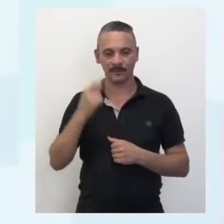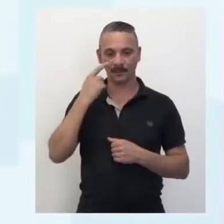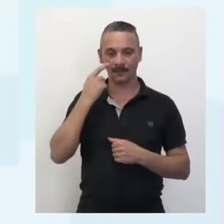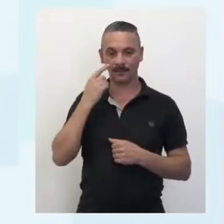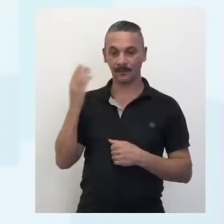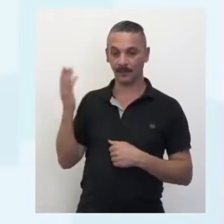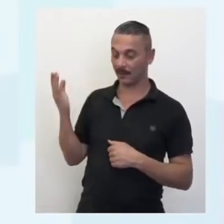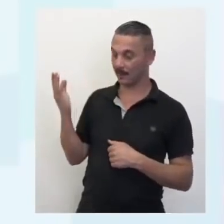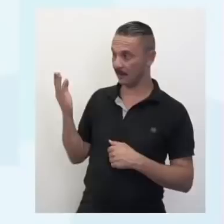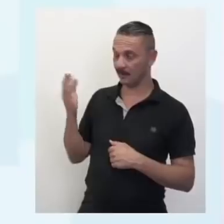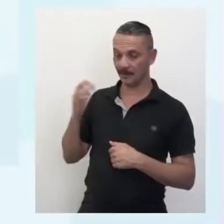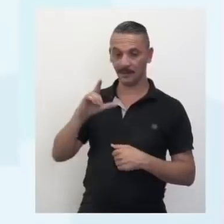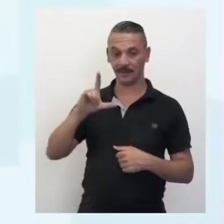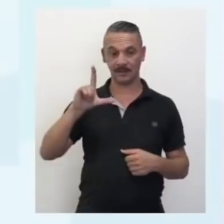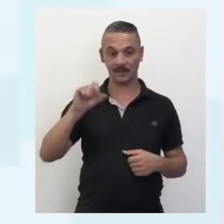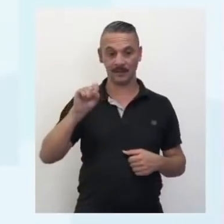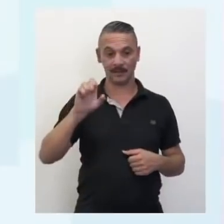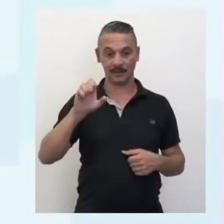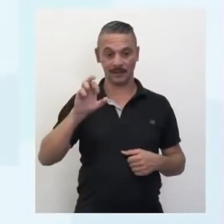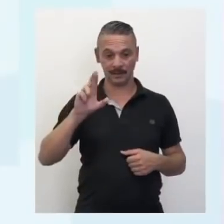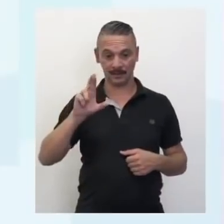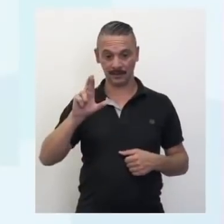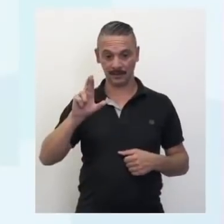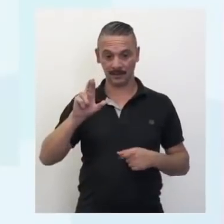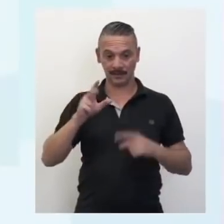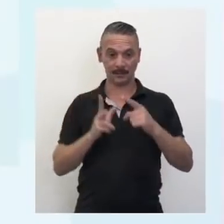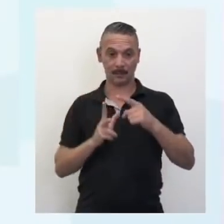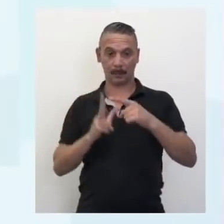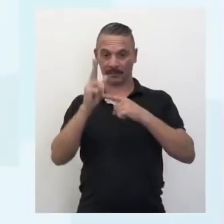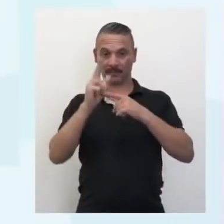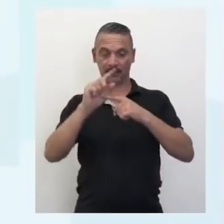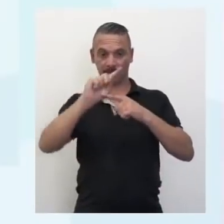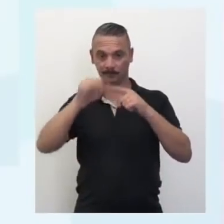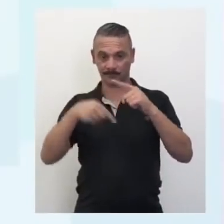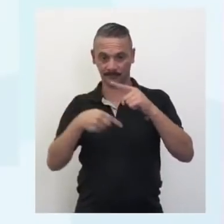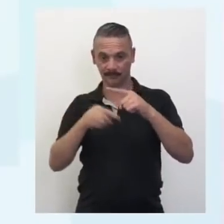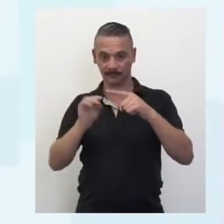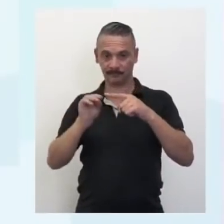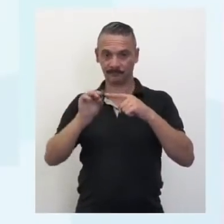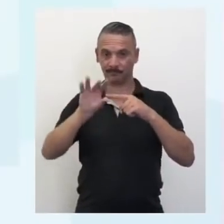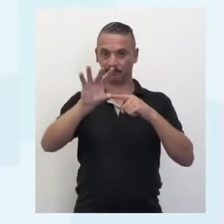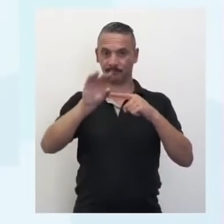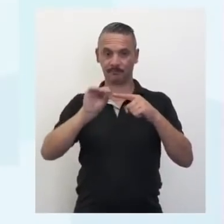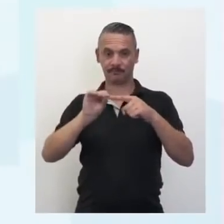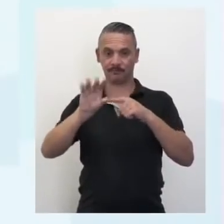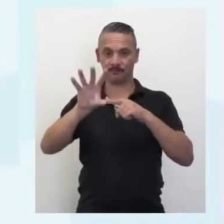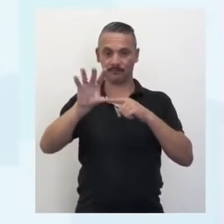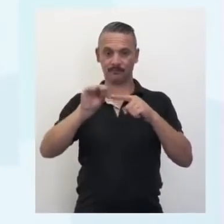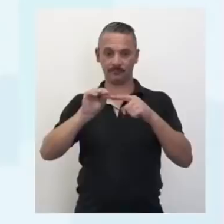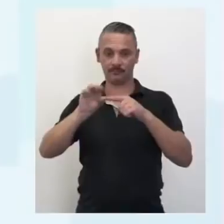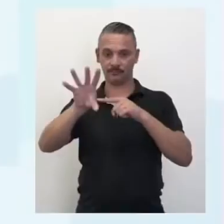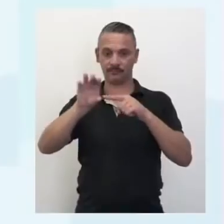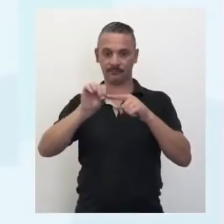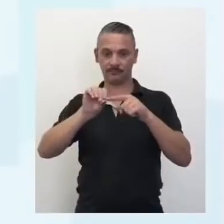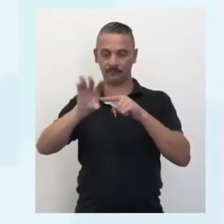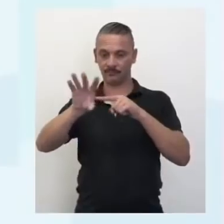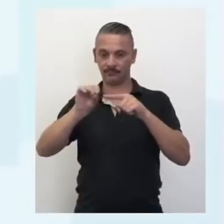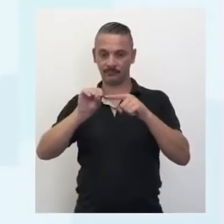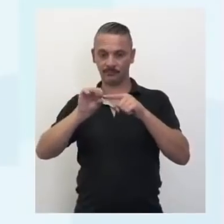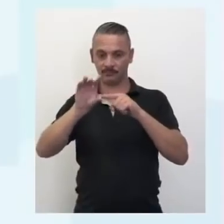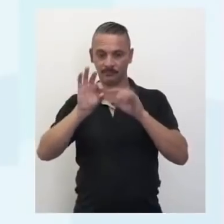o gif, tem um laser que corta ali a córnea, ela é retirada, aí tem um laser corretor que faz tipo de uma